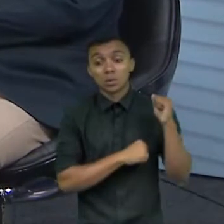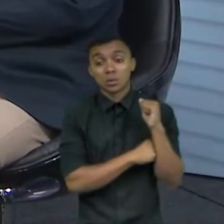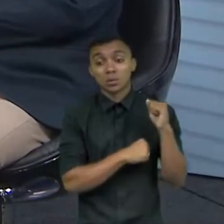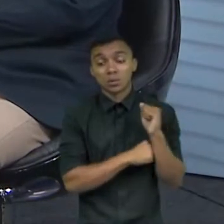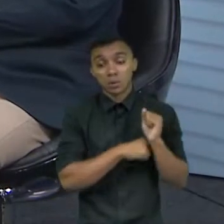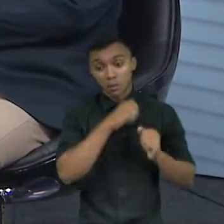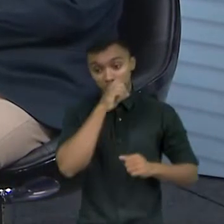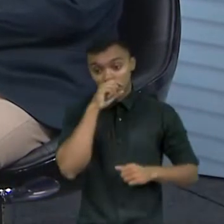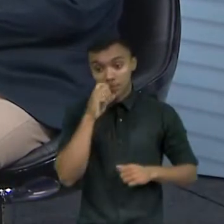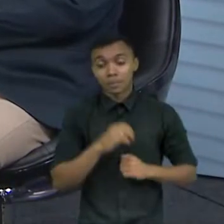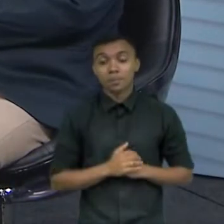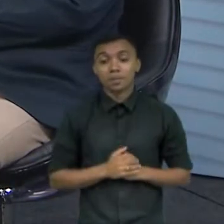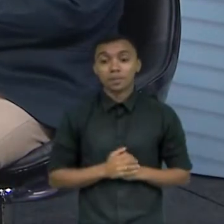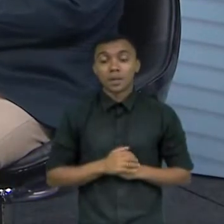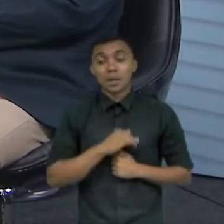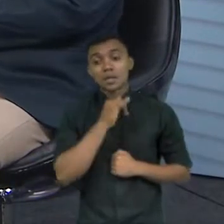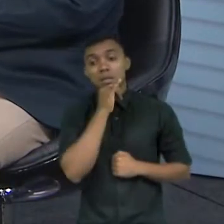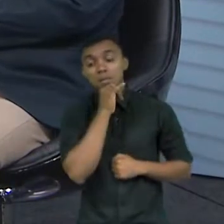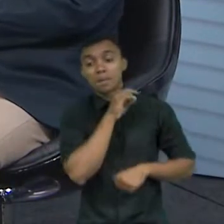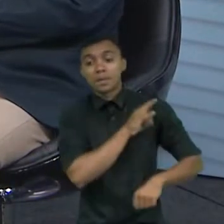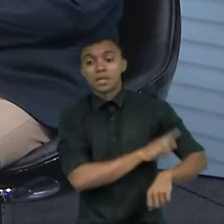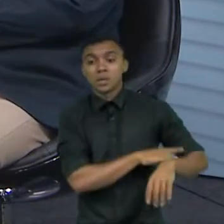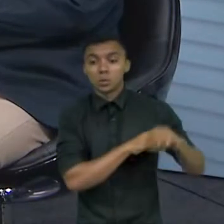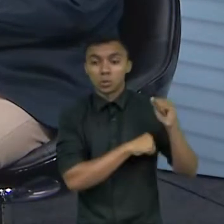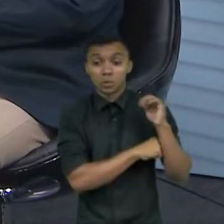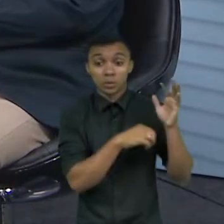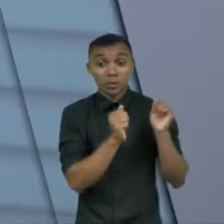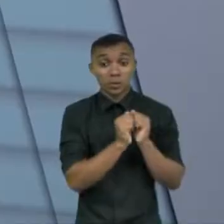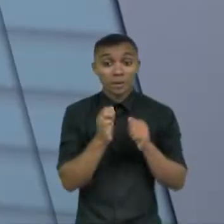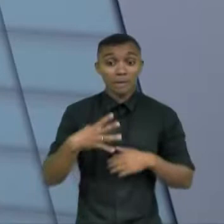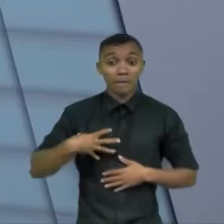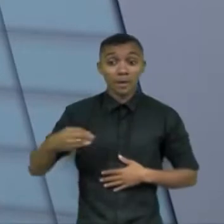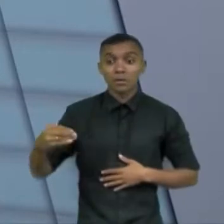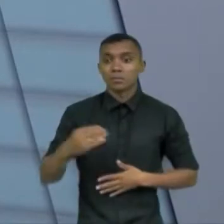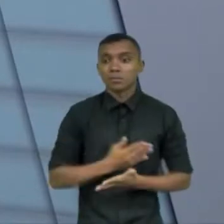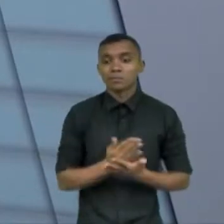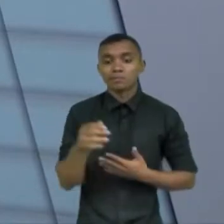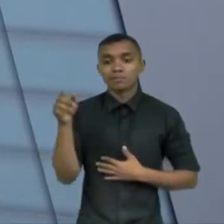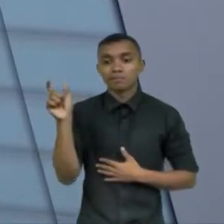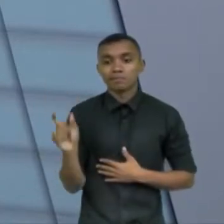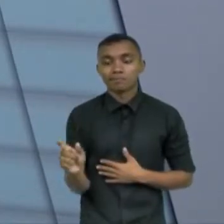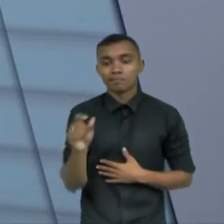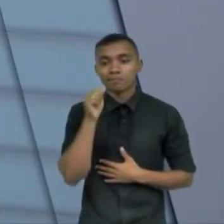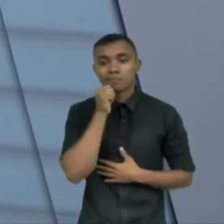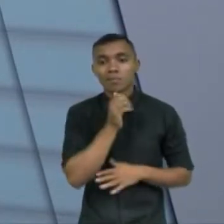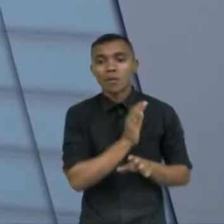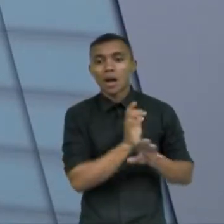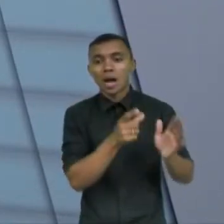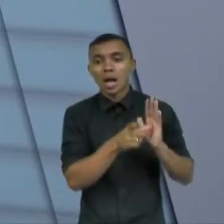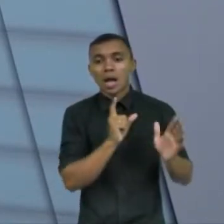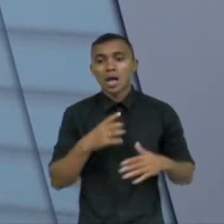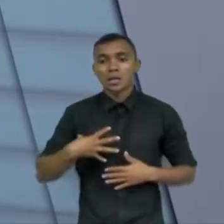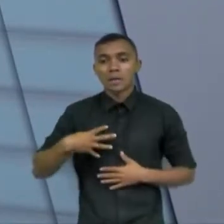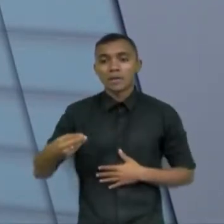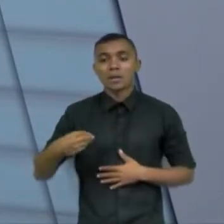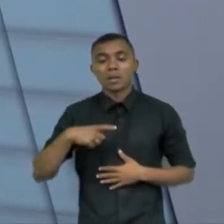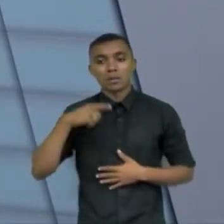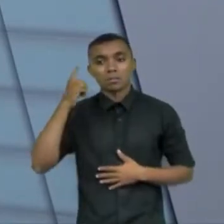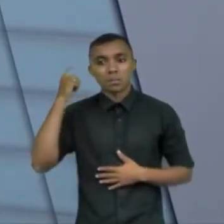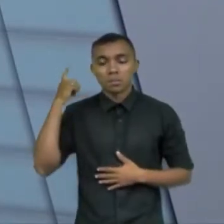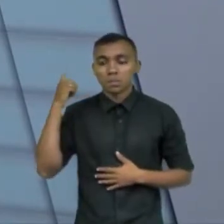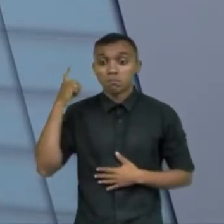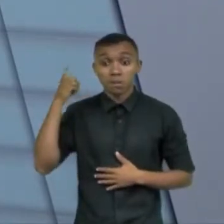que ela estava no banheiro do shopping com a filha dela e entrou uma senhora porque a filha estava fazendo algum barulho